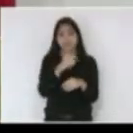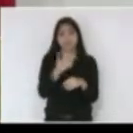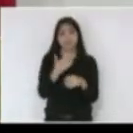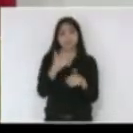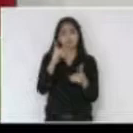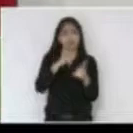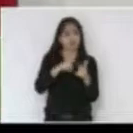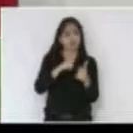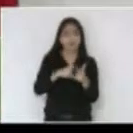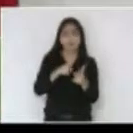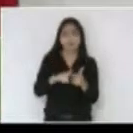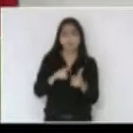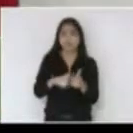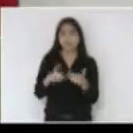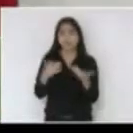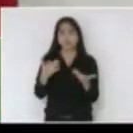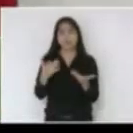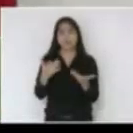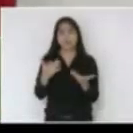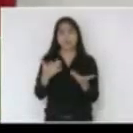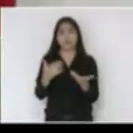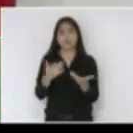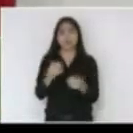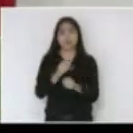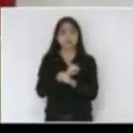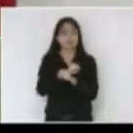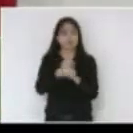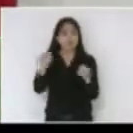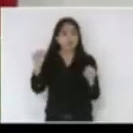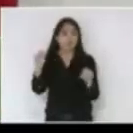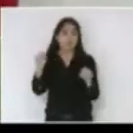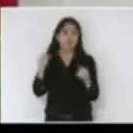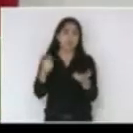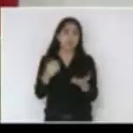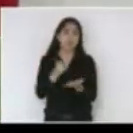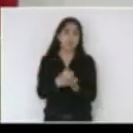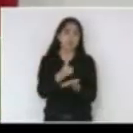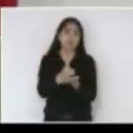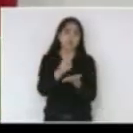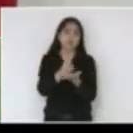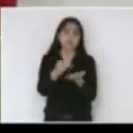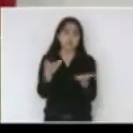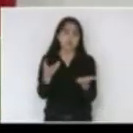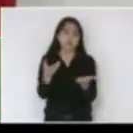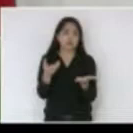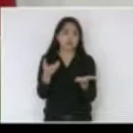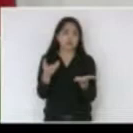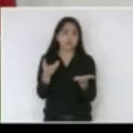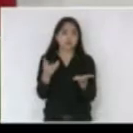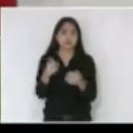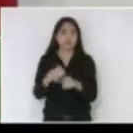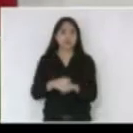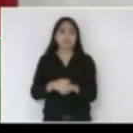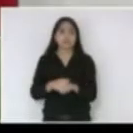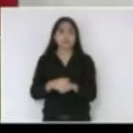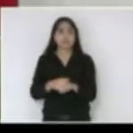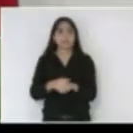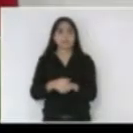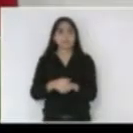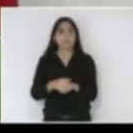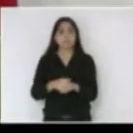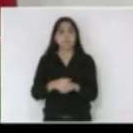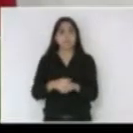agronegócio não há como mais conceber isso que está ocorrendo então nós precisamos de